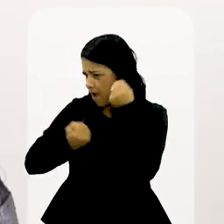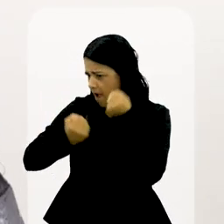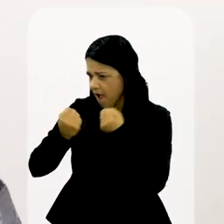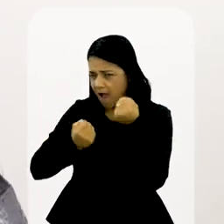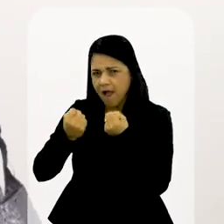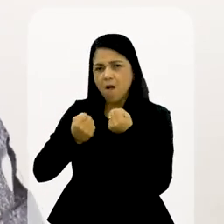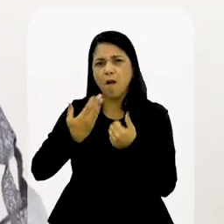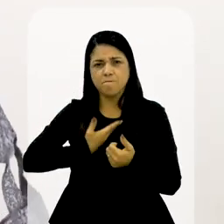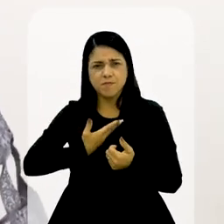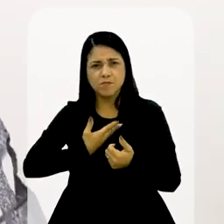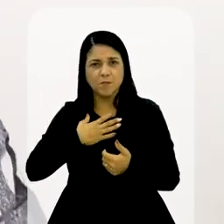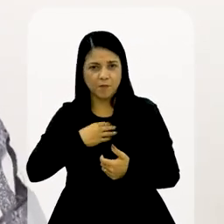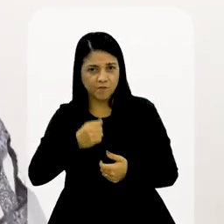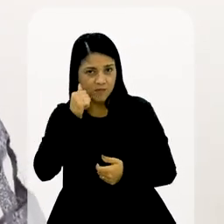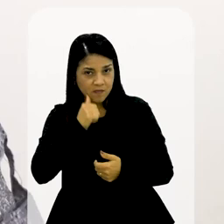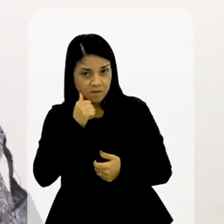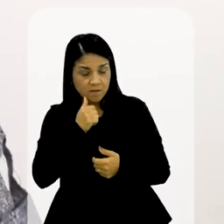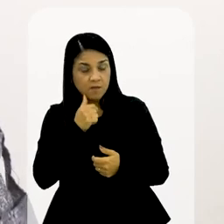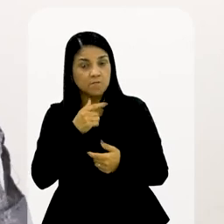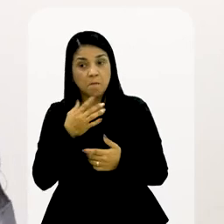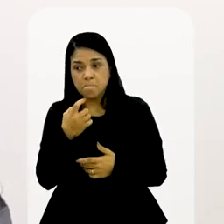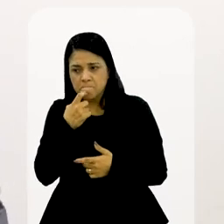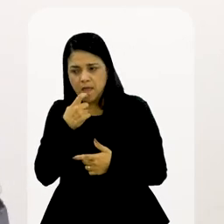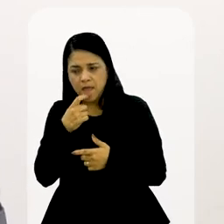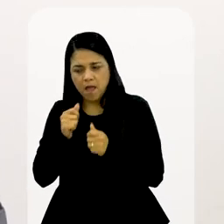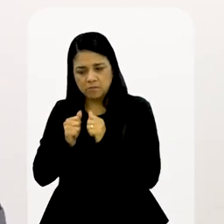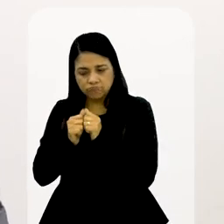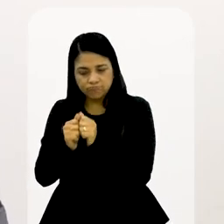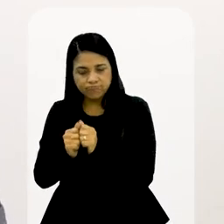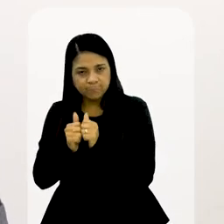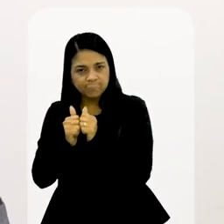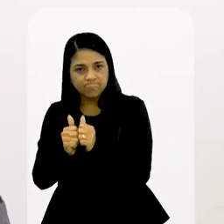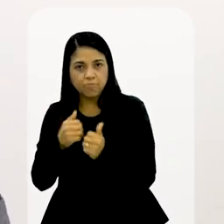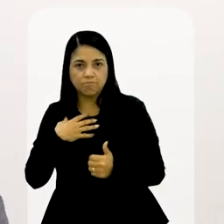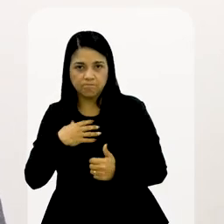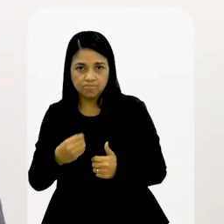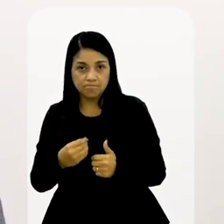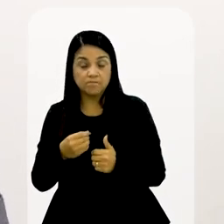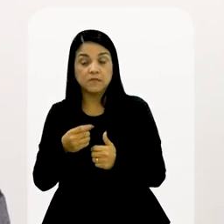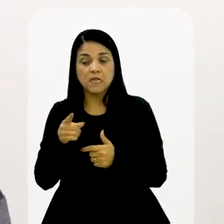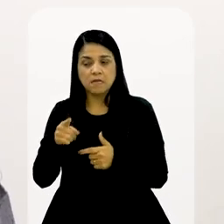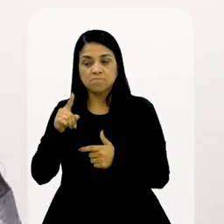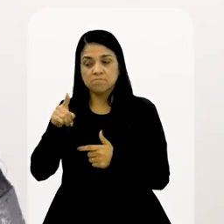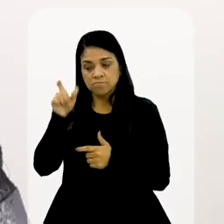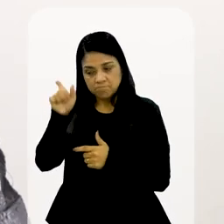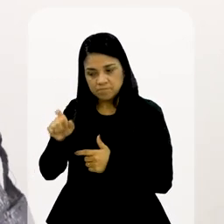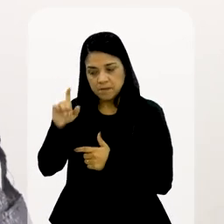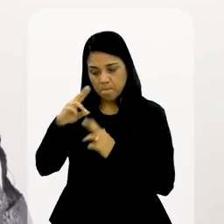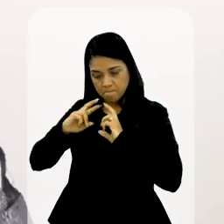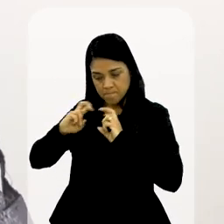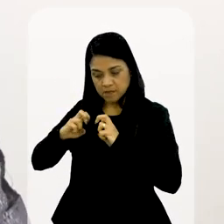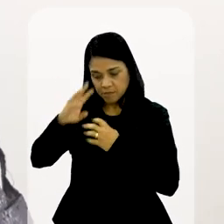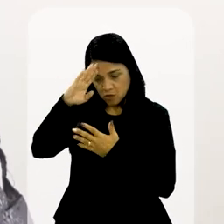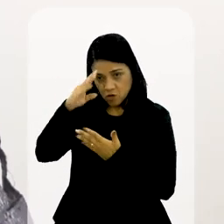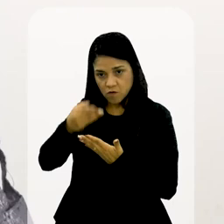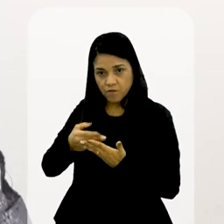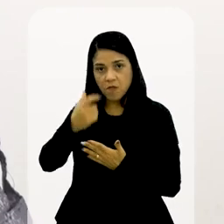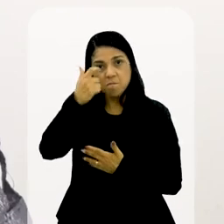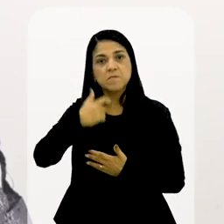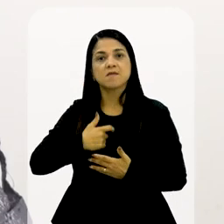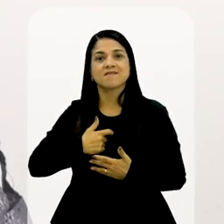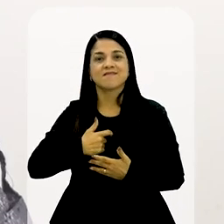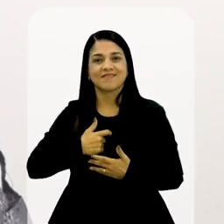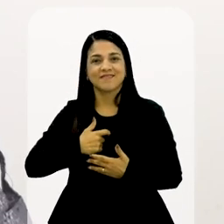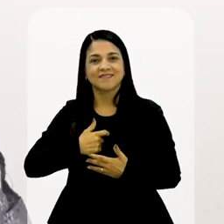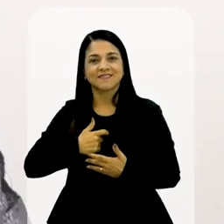todo mundo dentro do meu carro, para procurar ser próximo, para poder, ao mesmo tempo, ela ver que ela podia confiar em